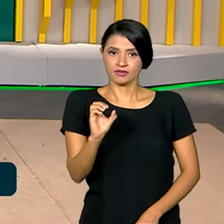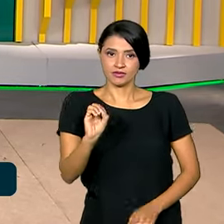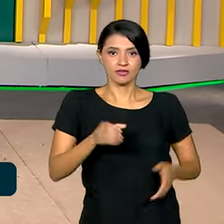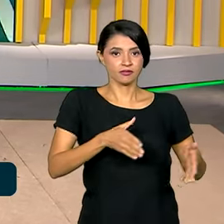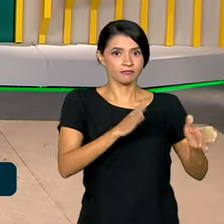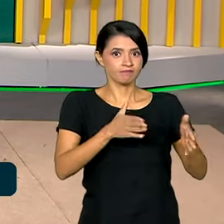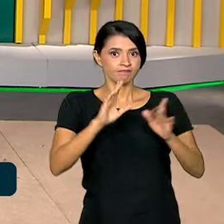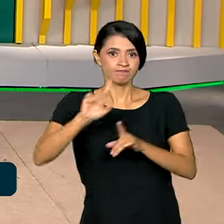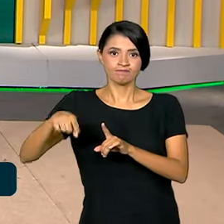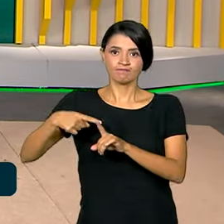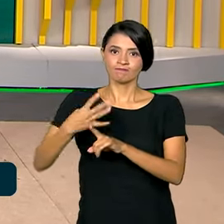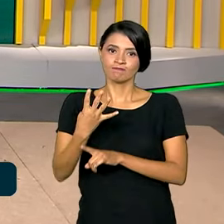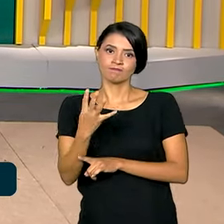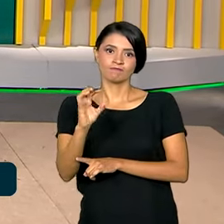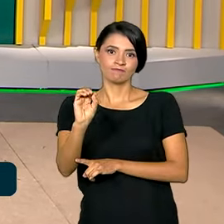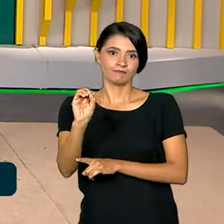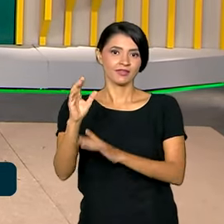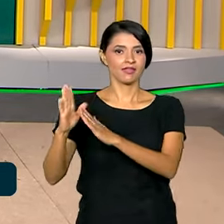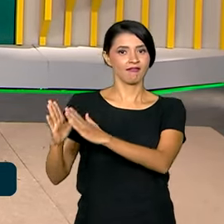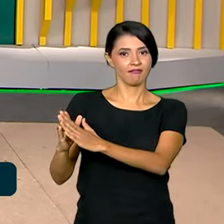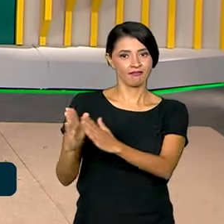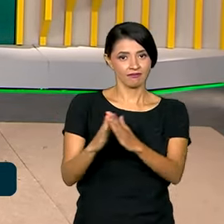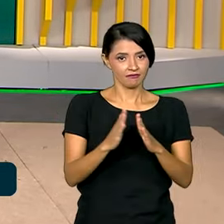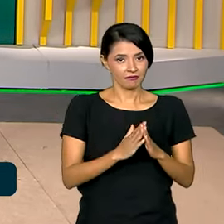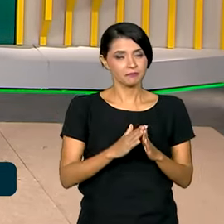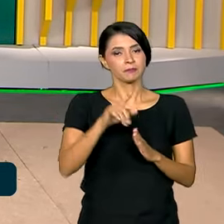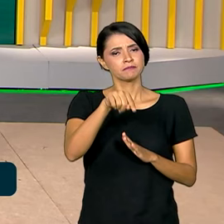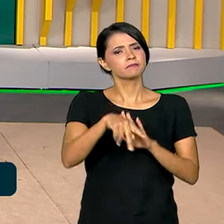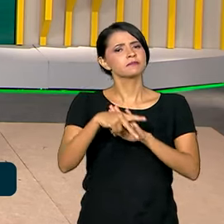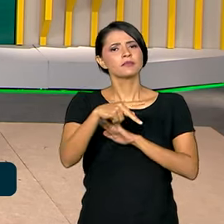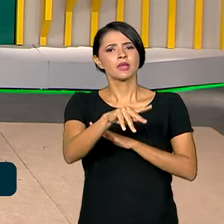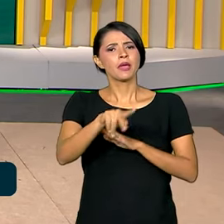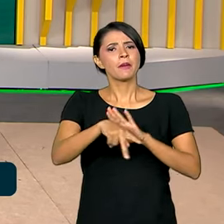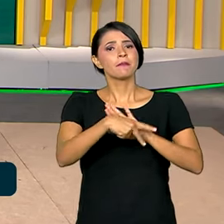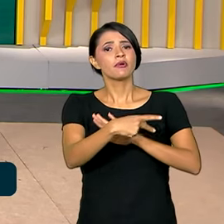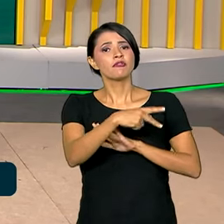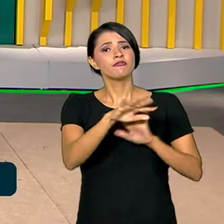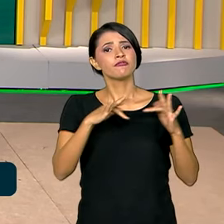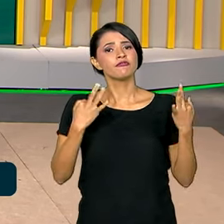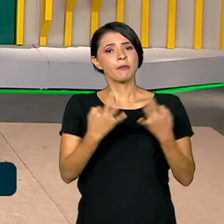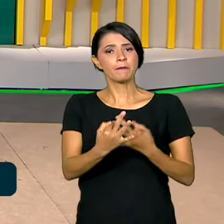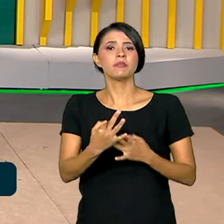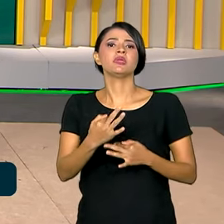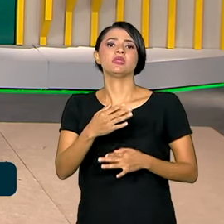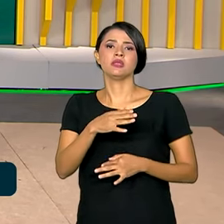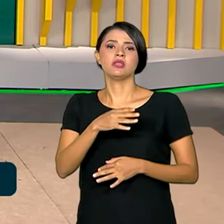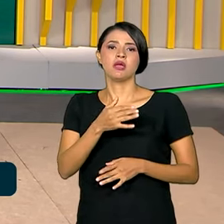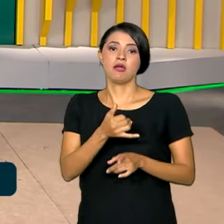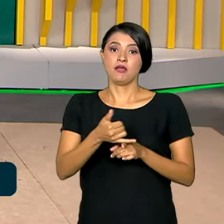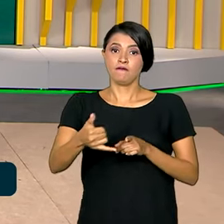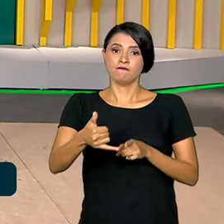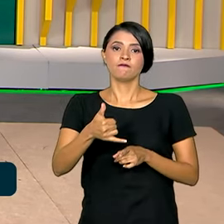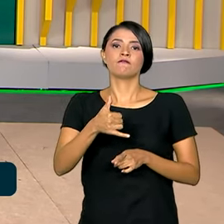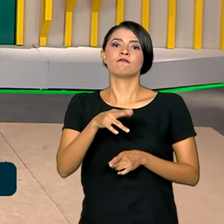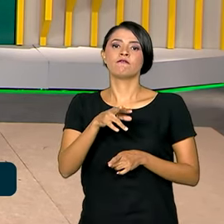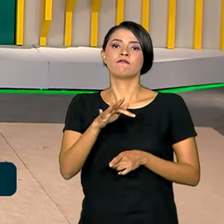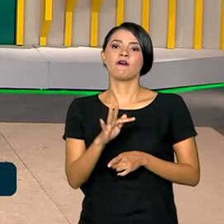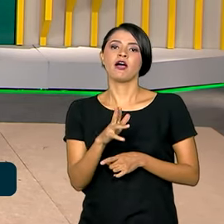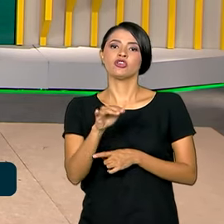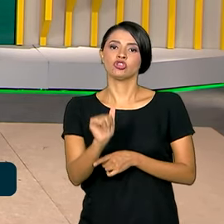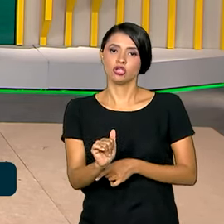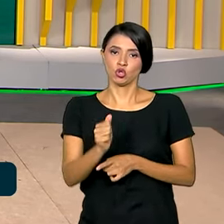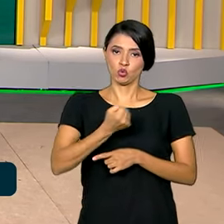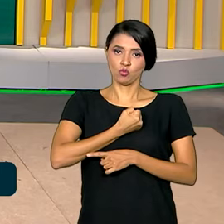e mais 40 casas. É Roberto, as unidades são destinadas a famílias da faixa 1 do Minha Casa Minha Vida. Foram